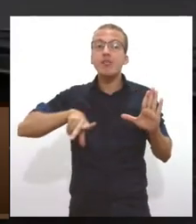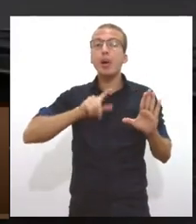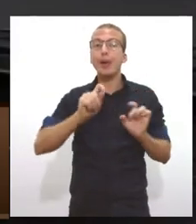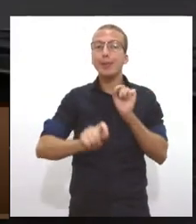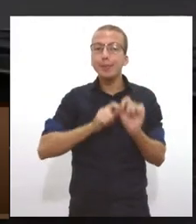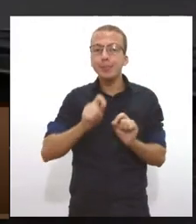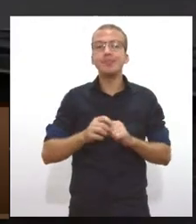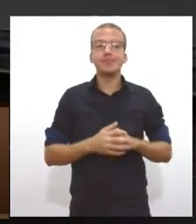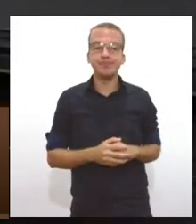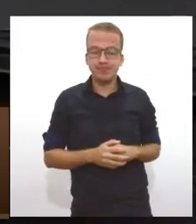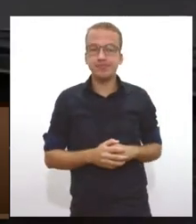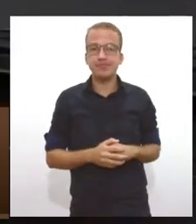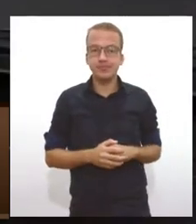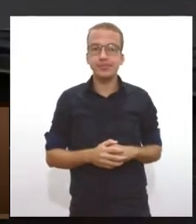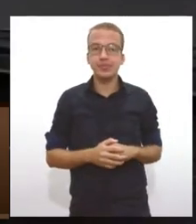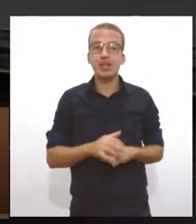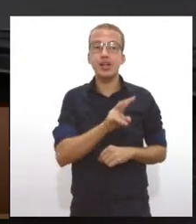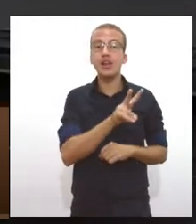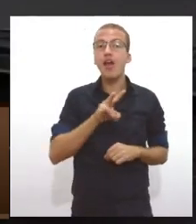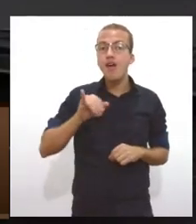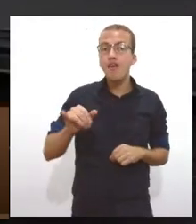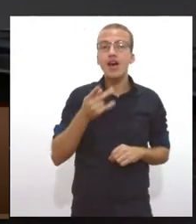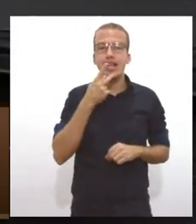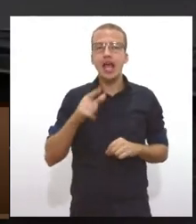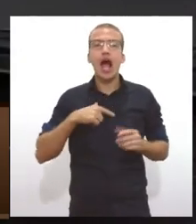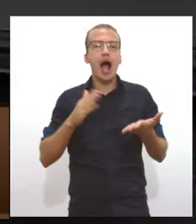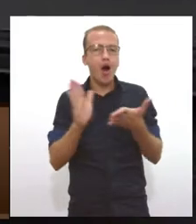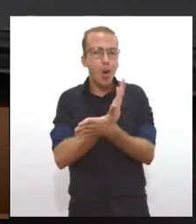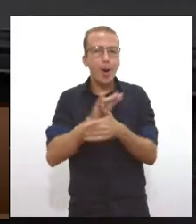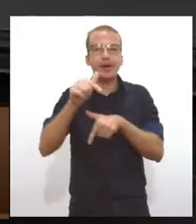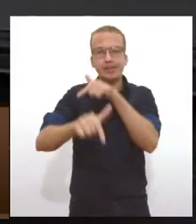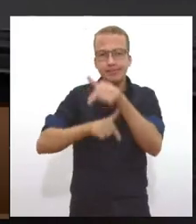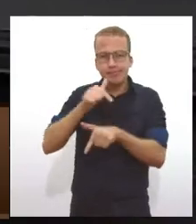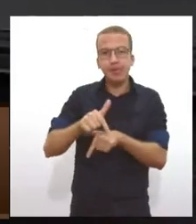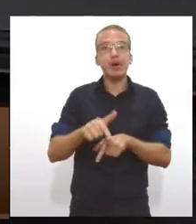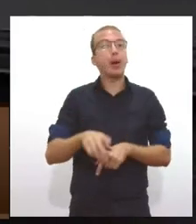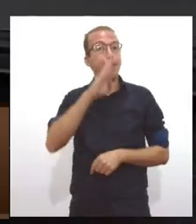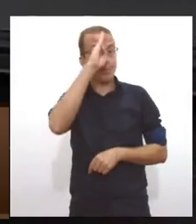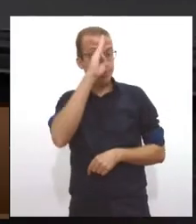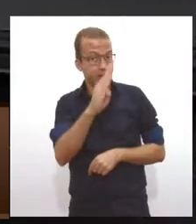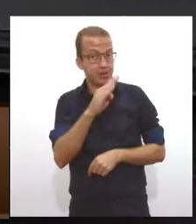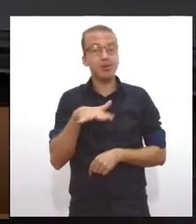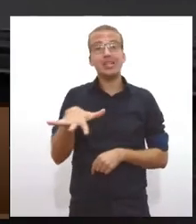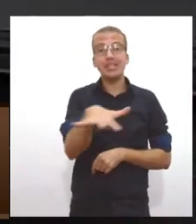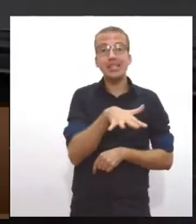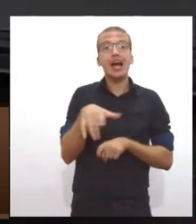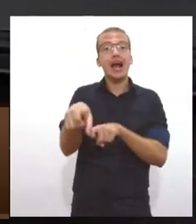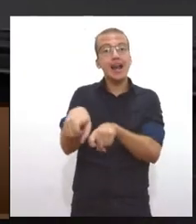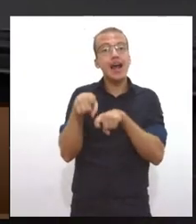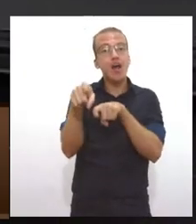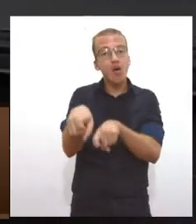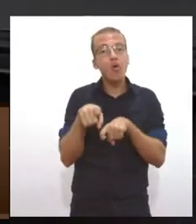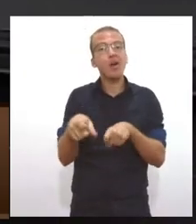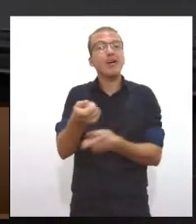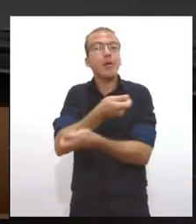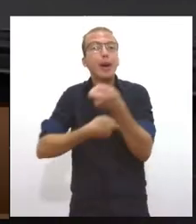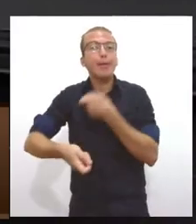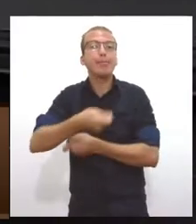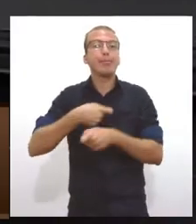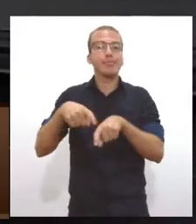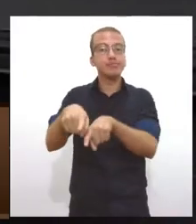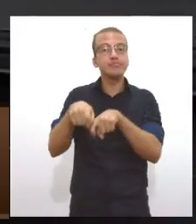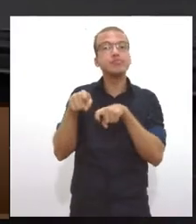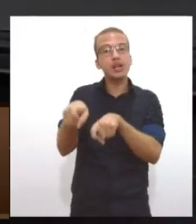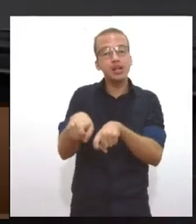Ele vai elencar algumas atividades, principalmente da área rural, ligadas ao agronegócio, ou